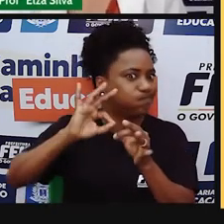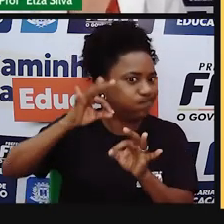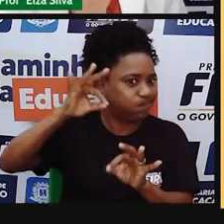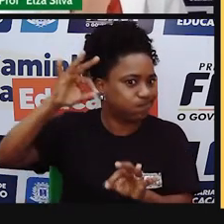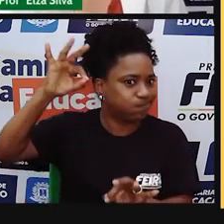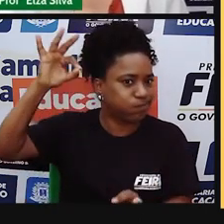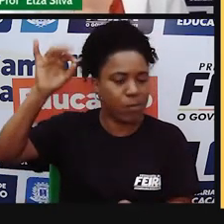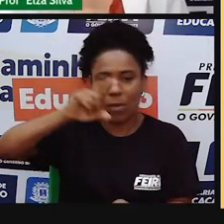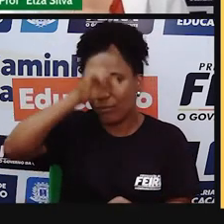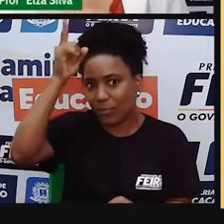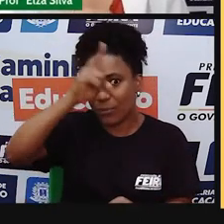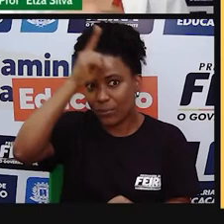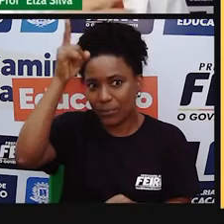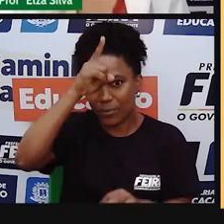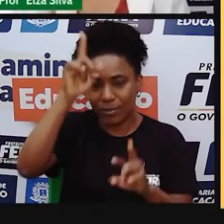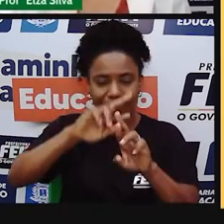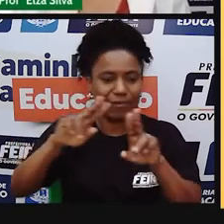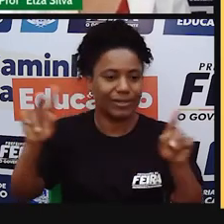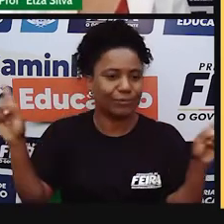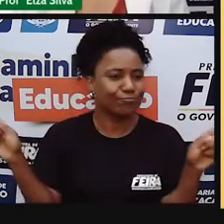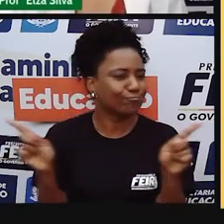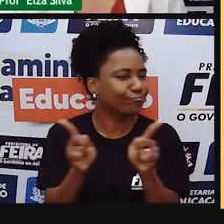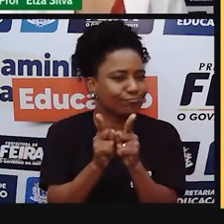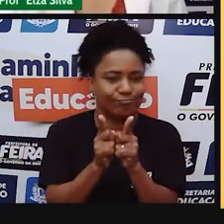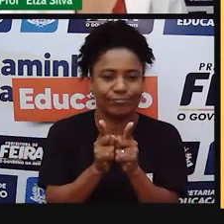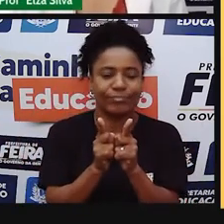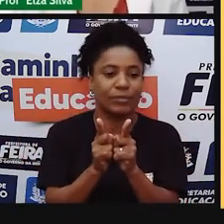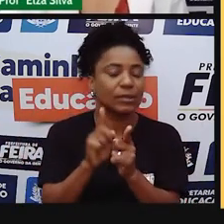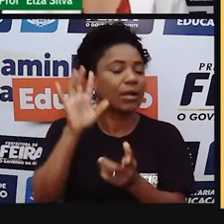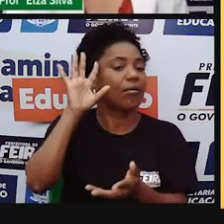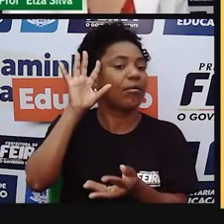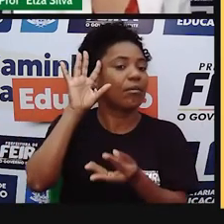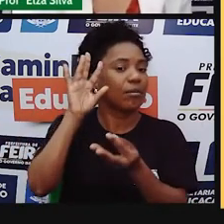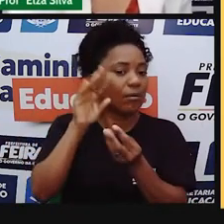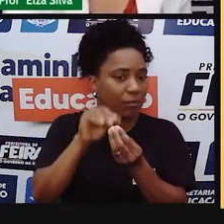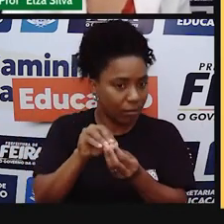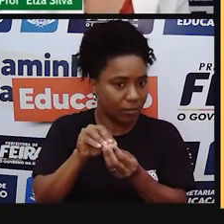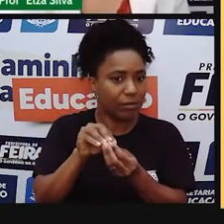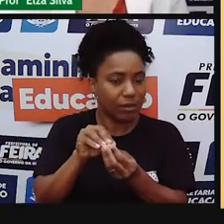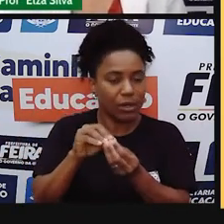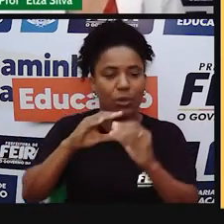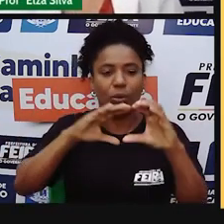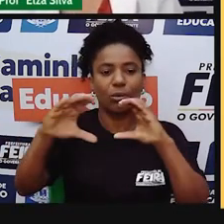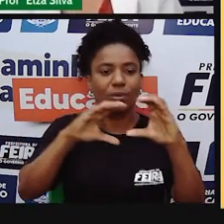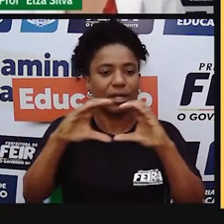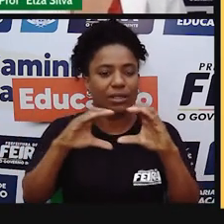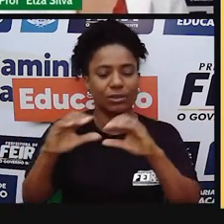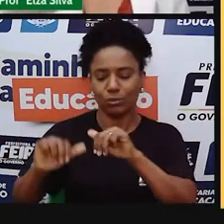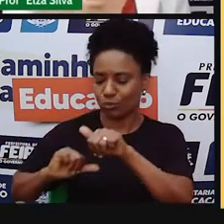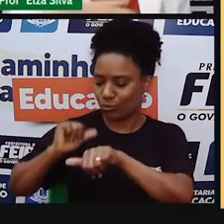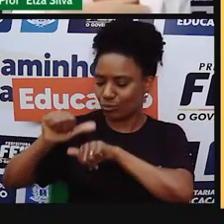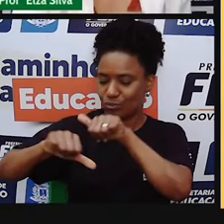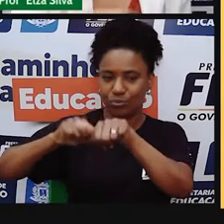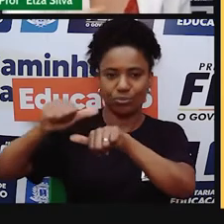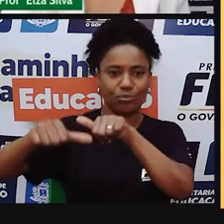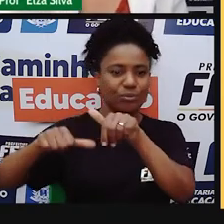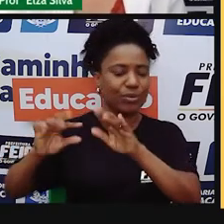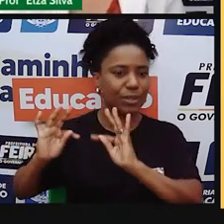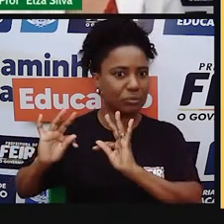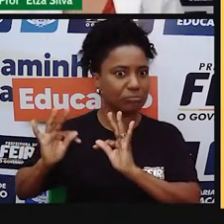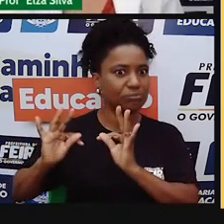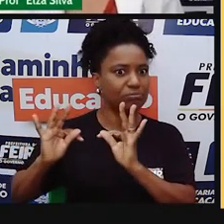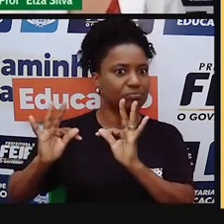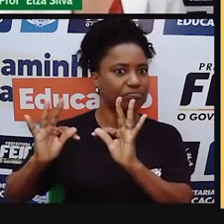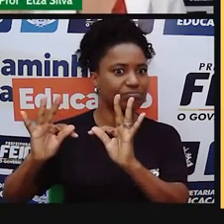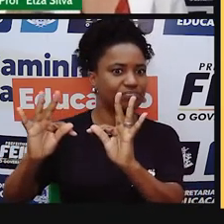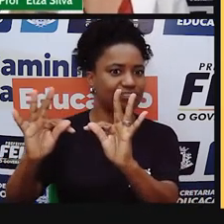é uma síntese, na verdade, de como os meios de comunicação, os aparelhos